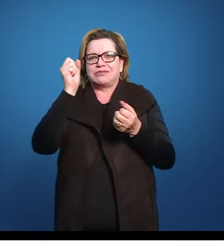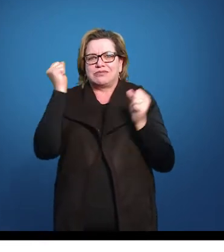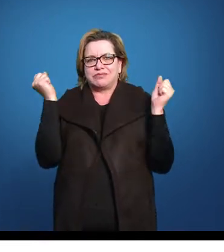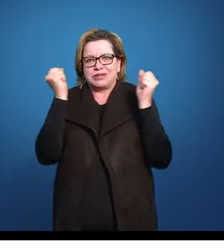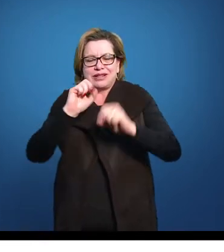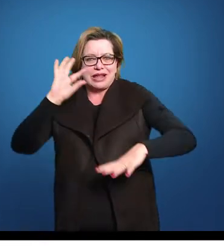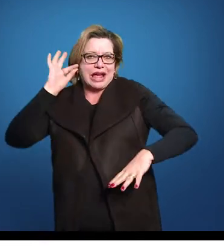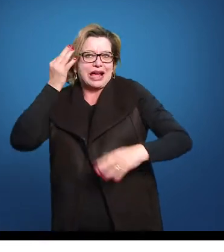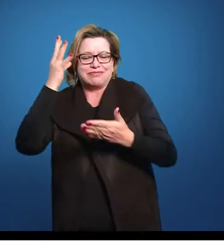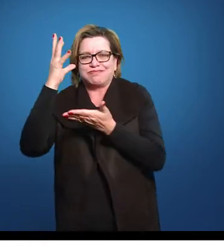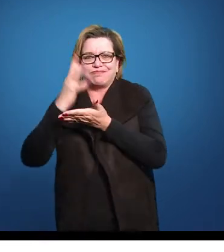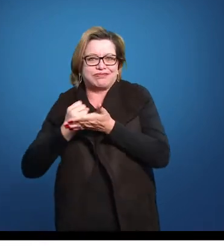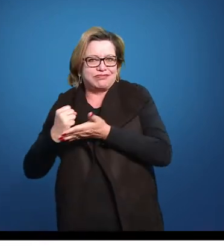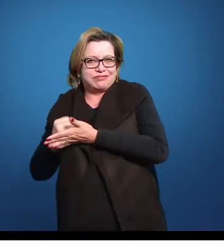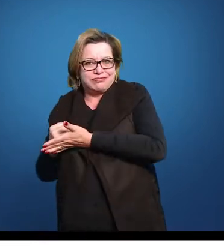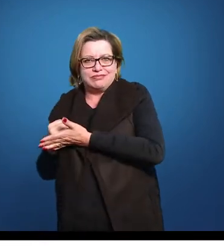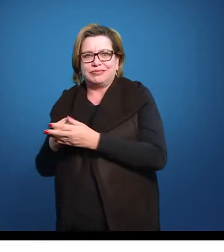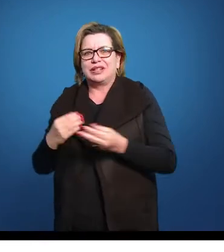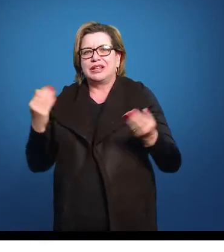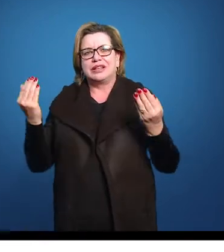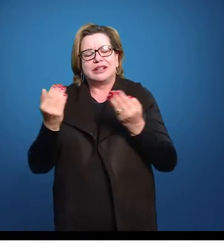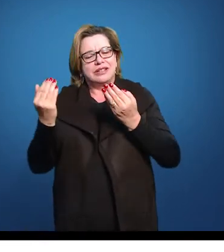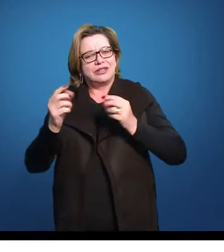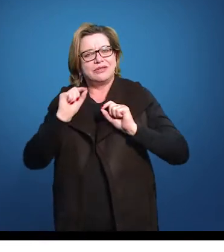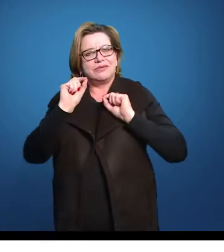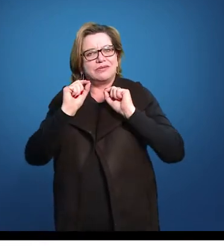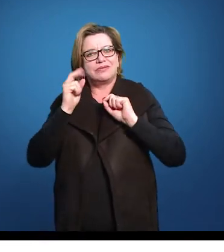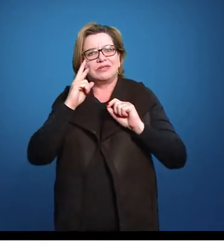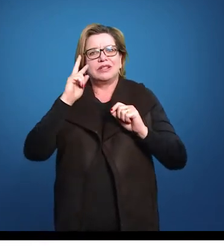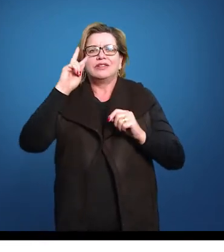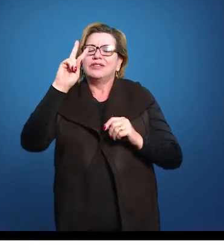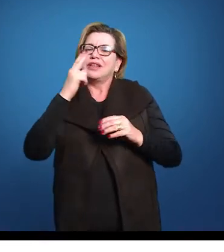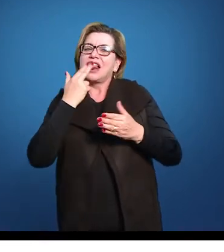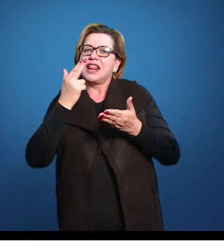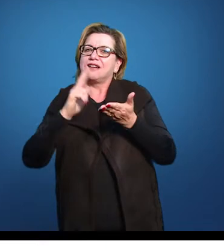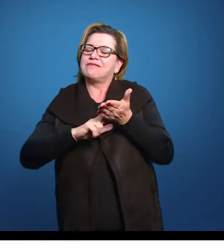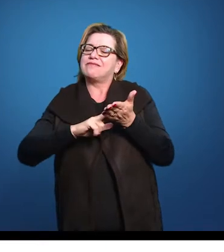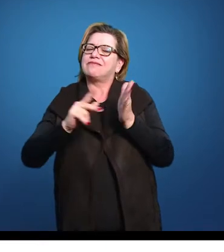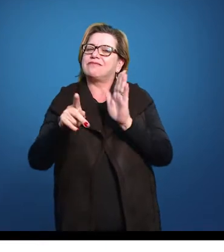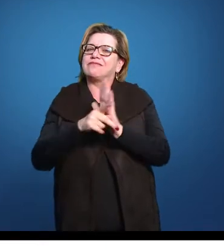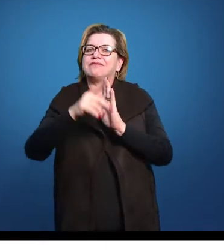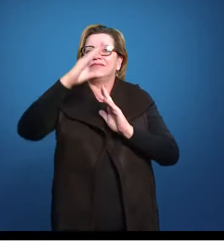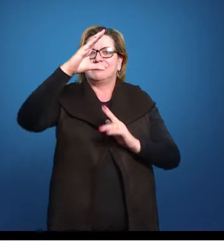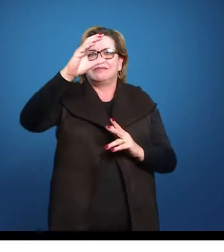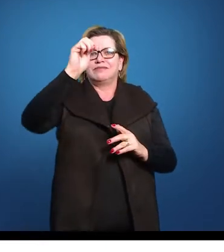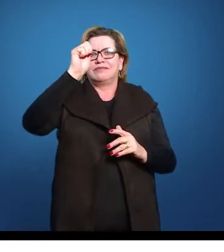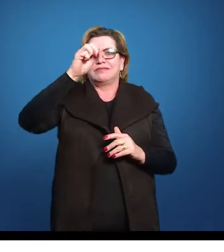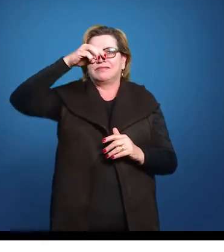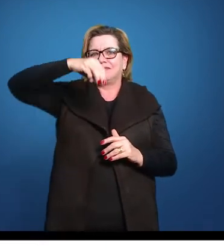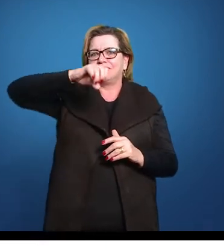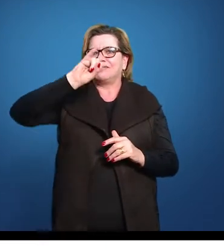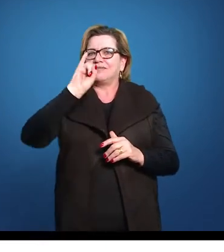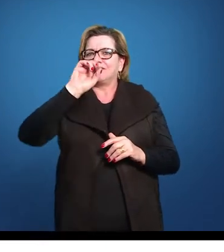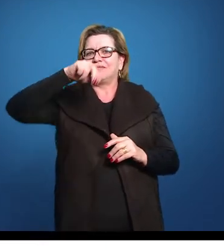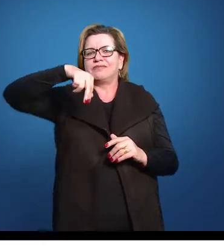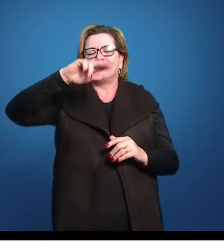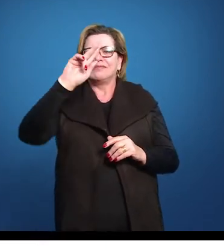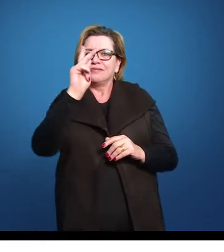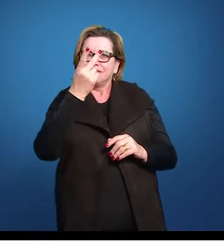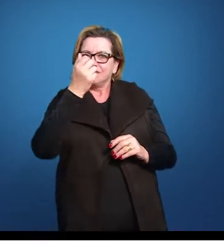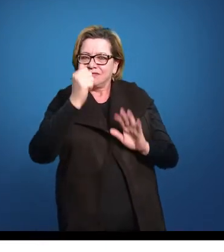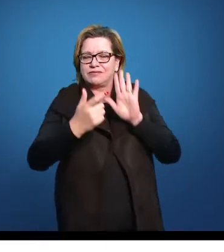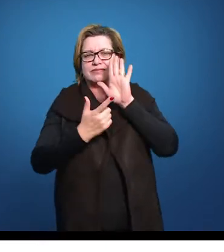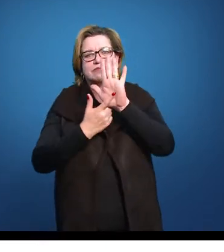rápida. E é mais ou menos isso que a gente vai ver na Carta do Caminha. Ele vai apontar, primeiro, para essas diferenças culturais,